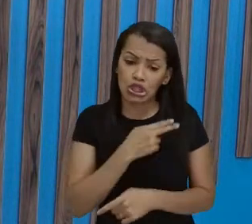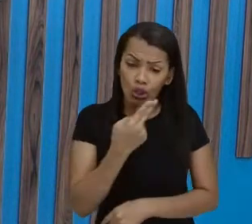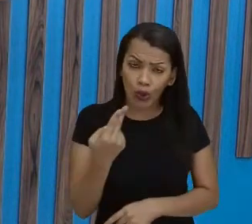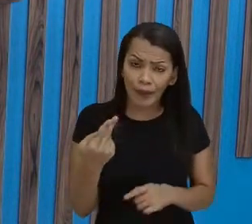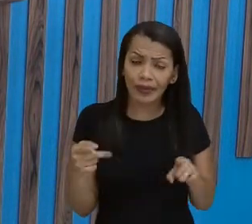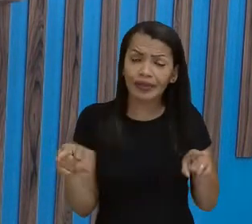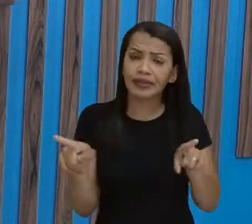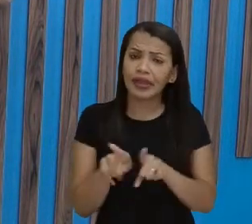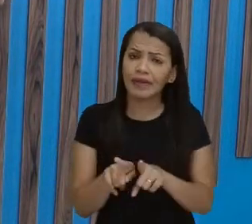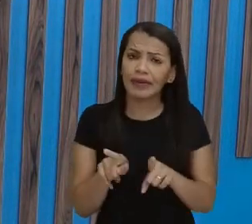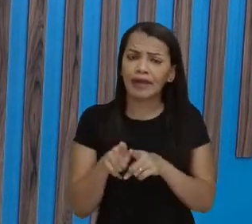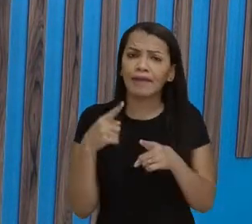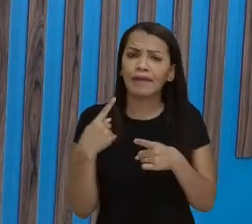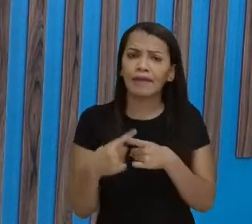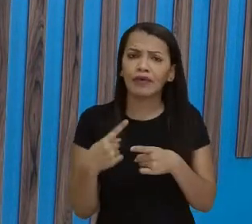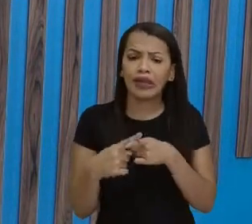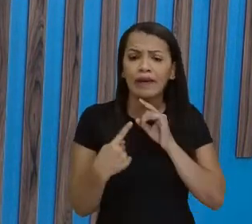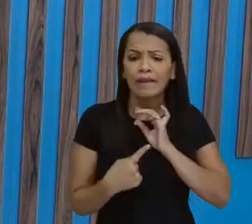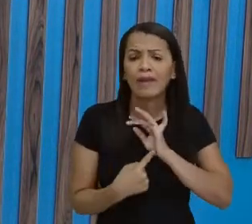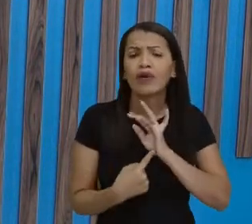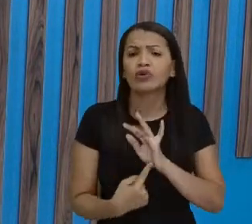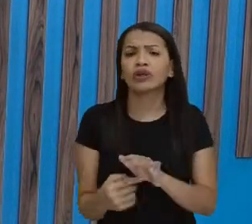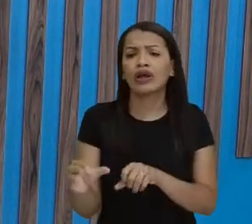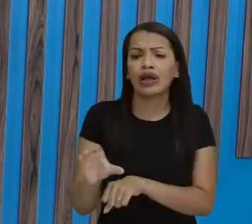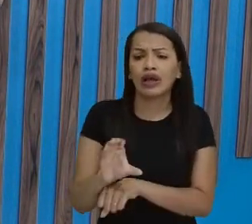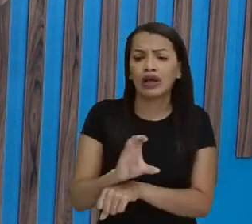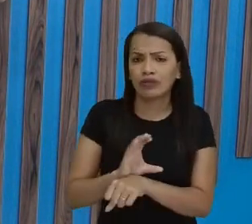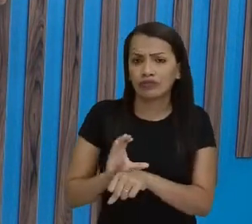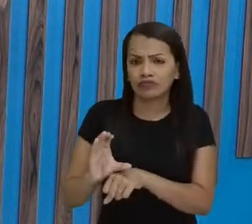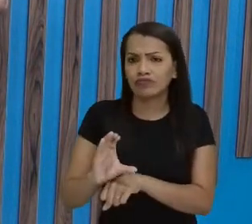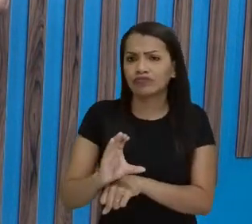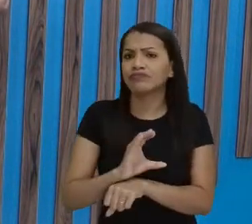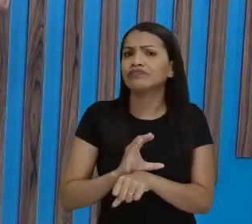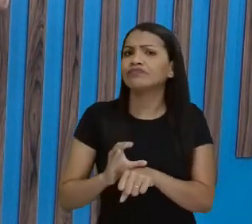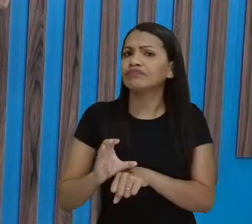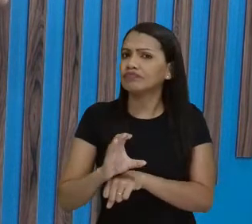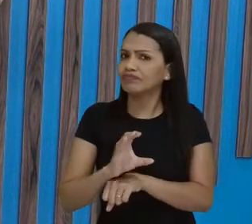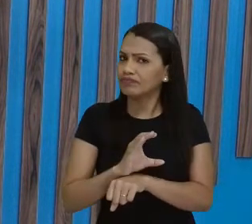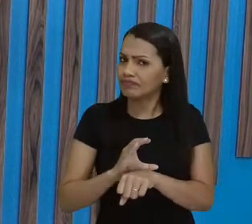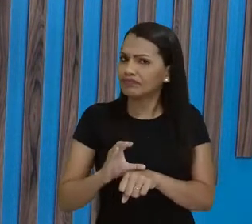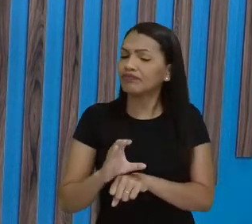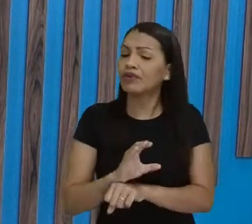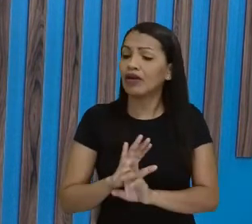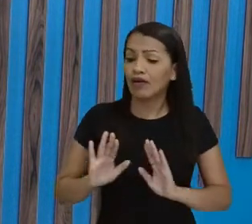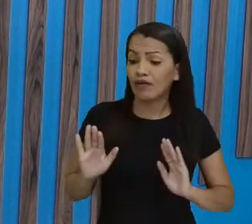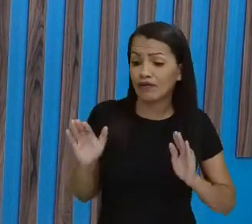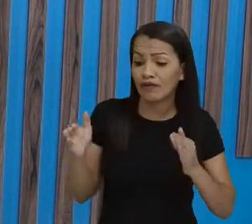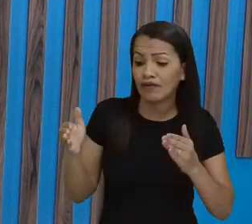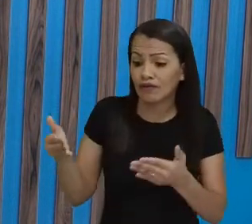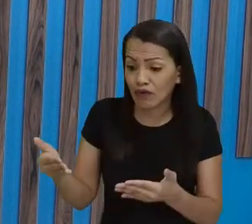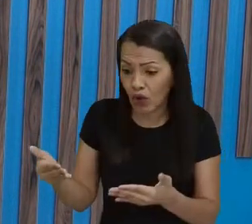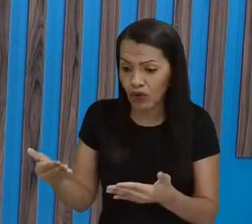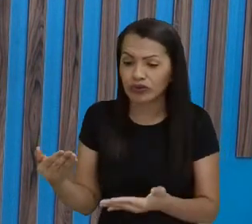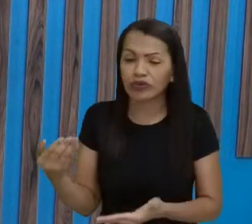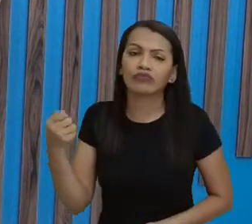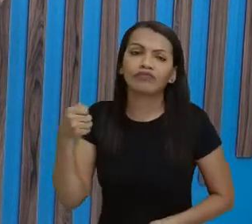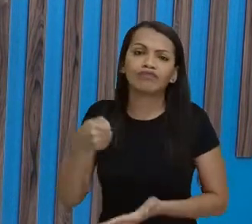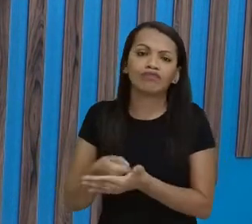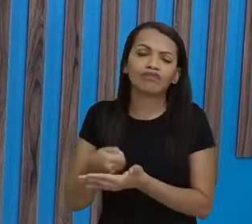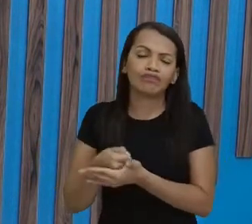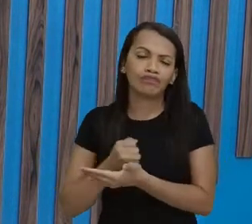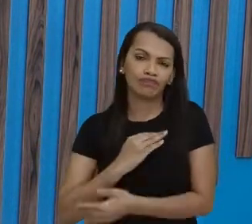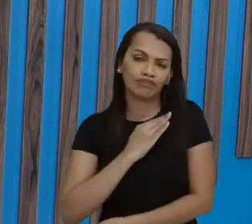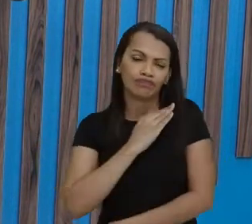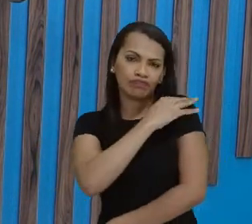também, é para mostrar que a Constituição ali era uma Constituição voltada para um regime democrático, seja,